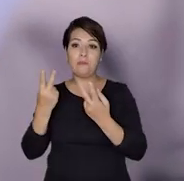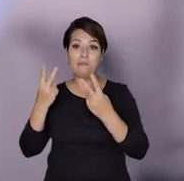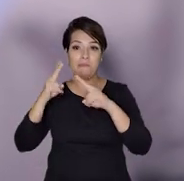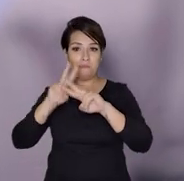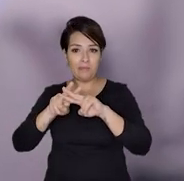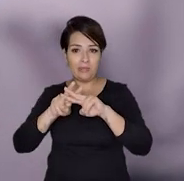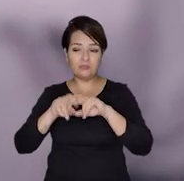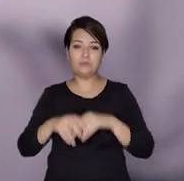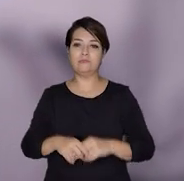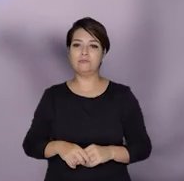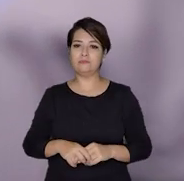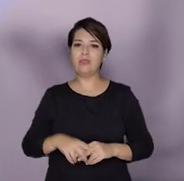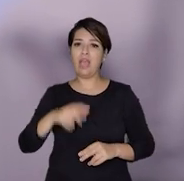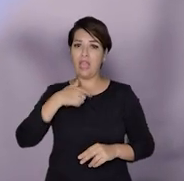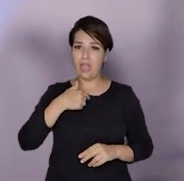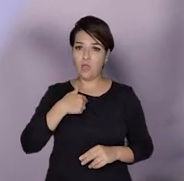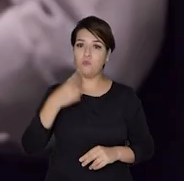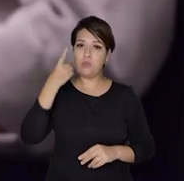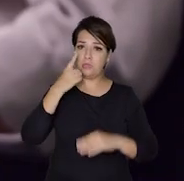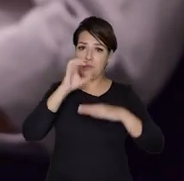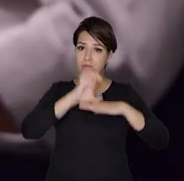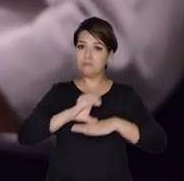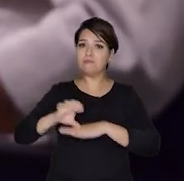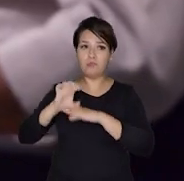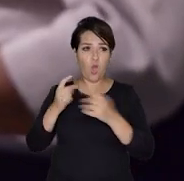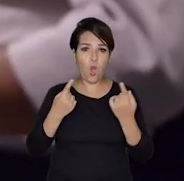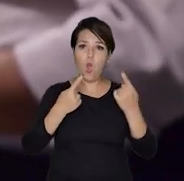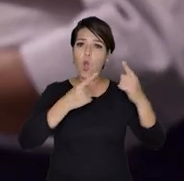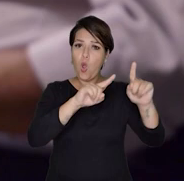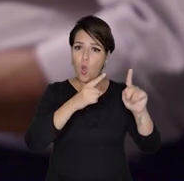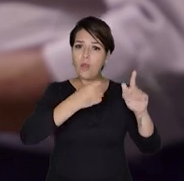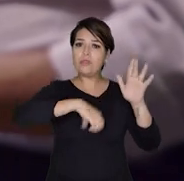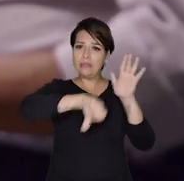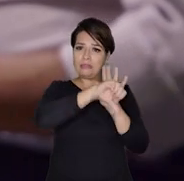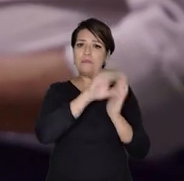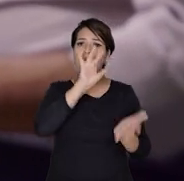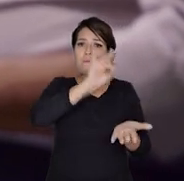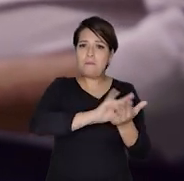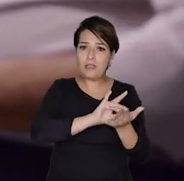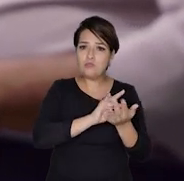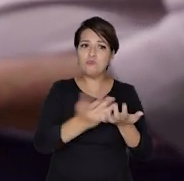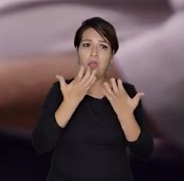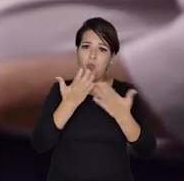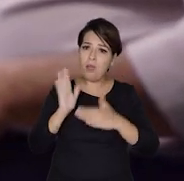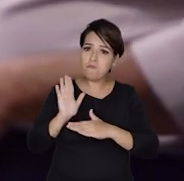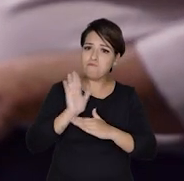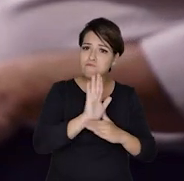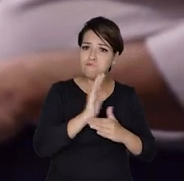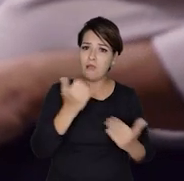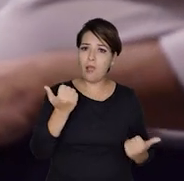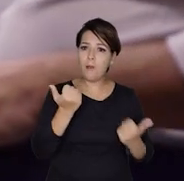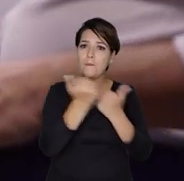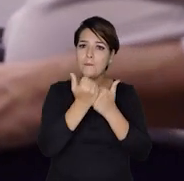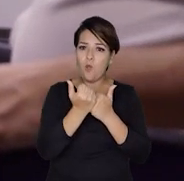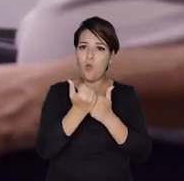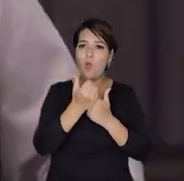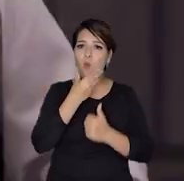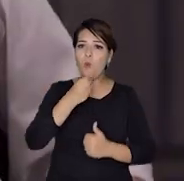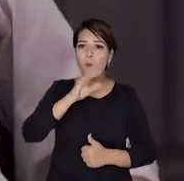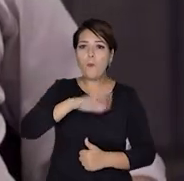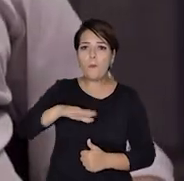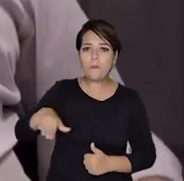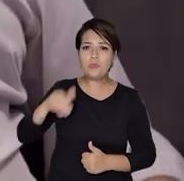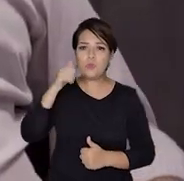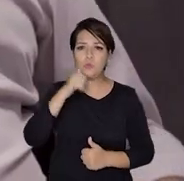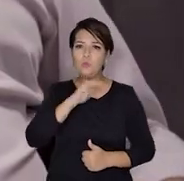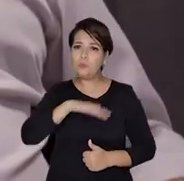parlamentar eu enfrentei mais o crime que um monte de governador. Porque eu quero disputar cada menino e cada menina. Eu quero que o menino não tenha chance de ir o tráfico.